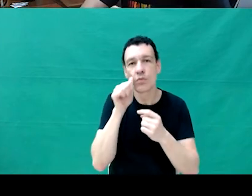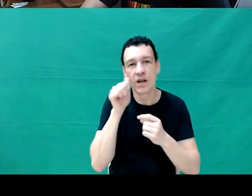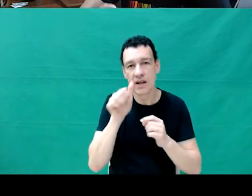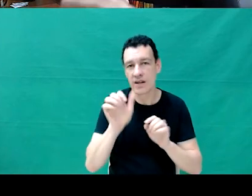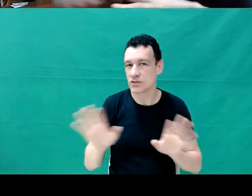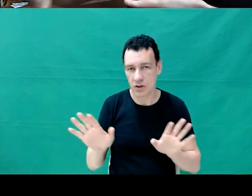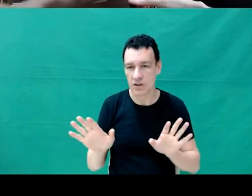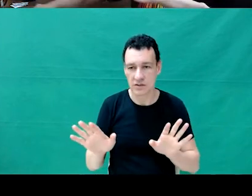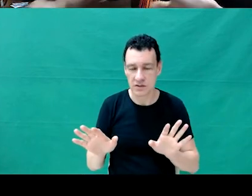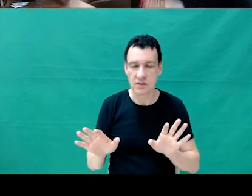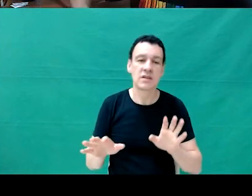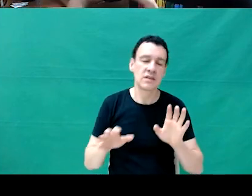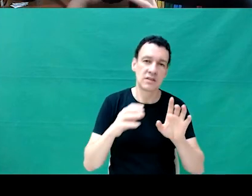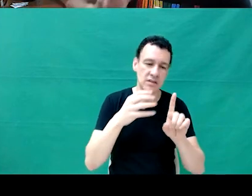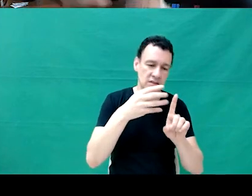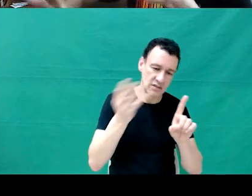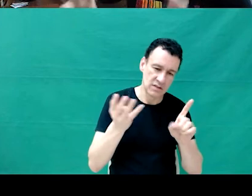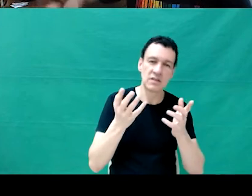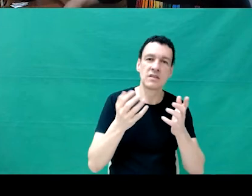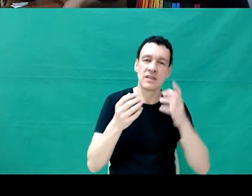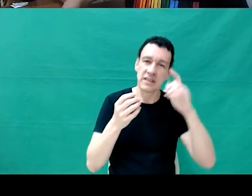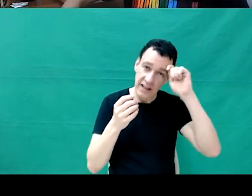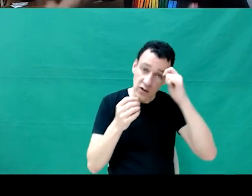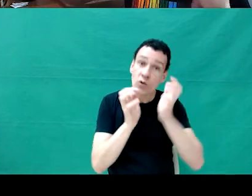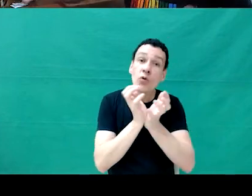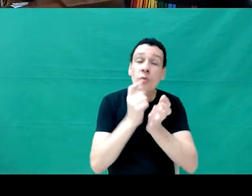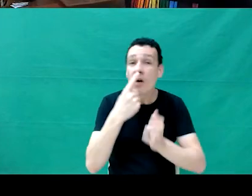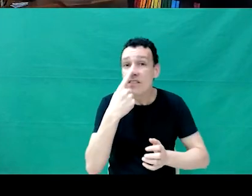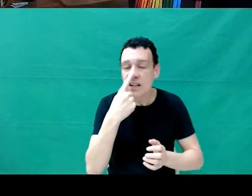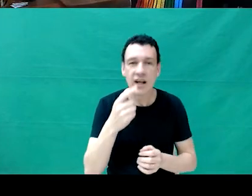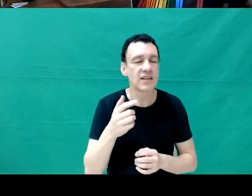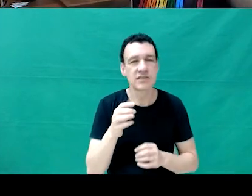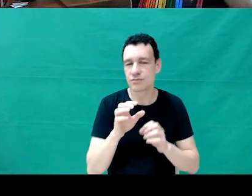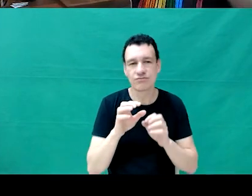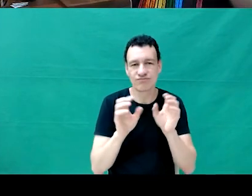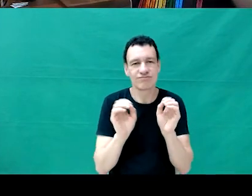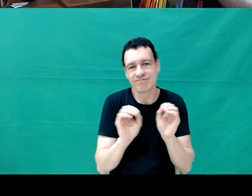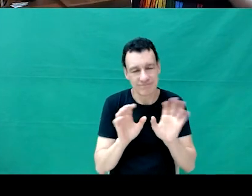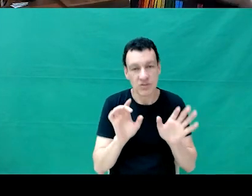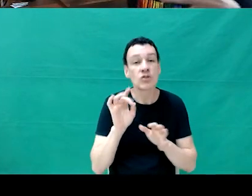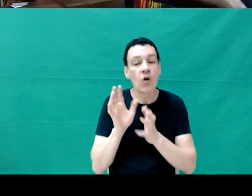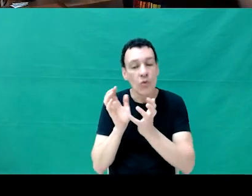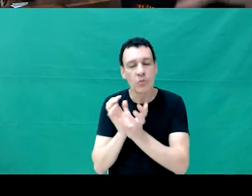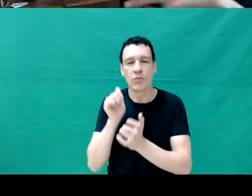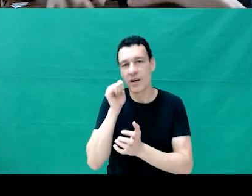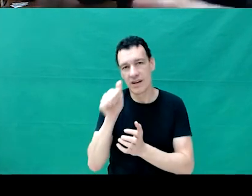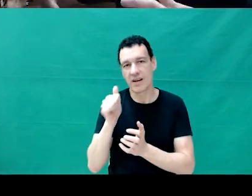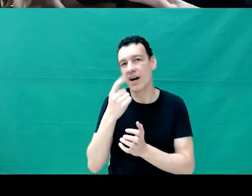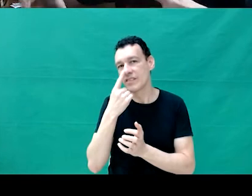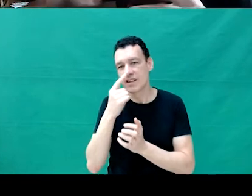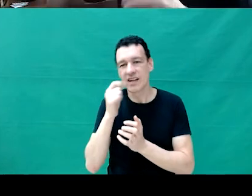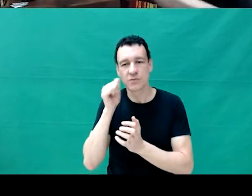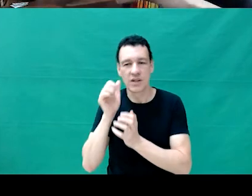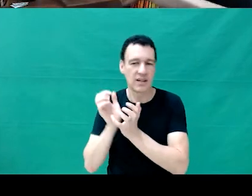um grupo de afinidade de mulheres, de LGBTs, de negros, a gente ainda está formando. Porque é isso, a gente, quando vai botando a diversidade para dentro, a gente vai conseguindo formar esses